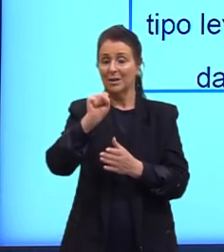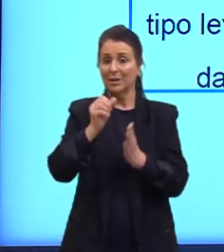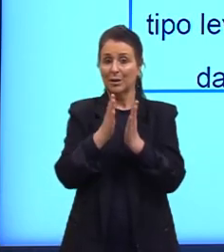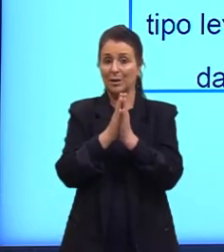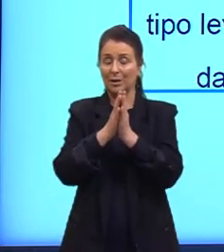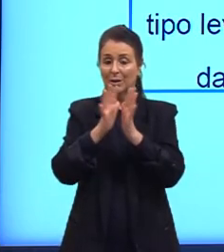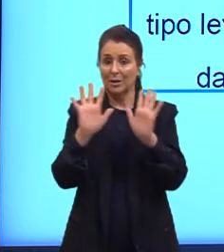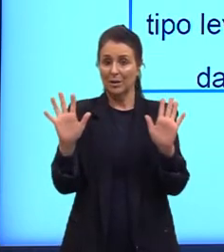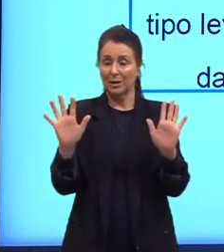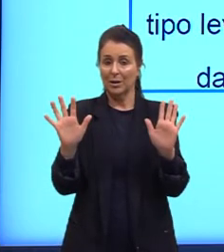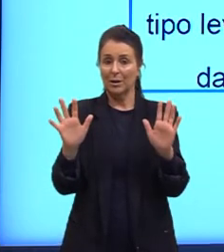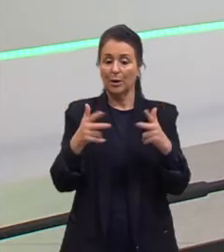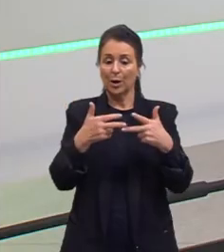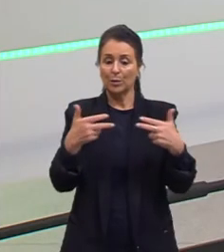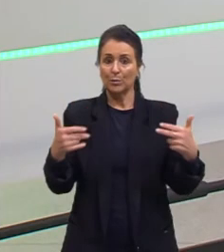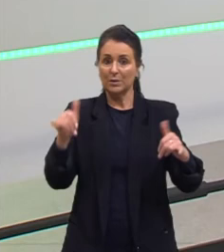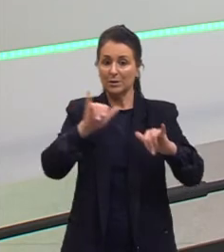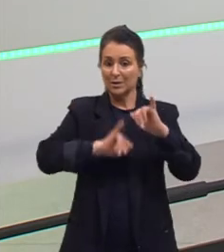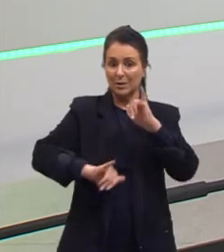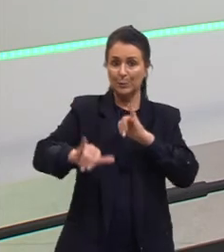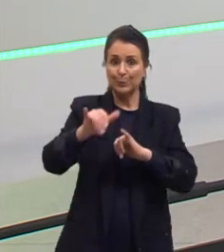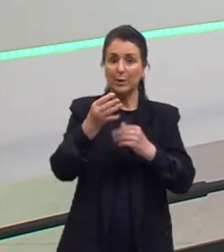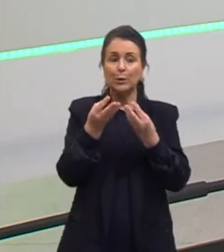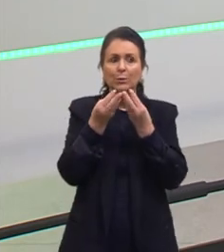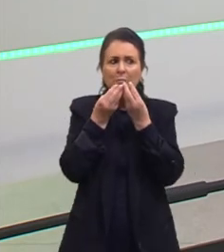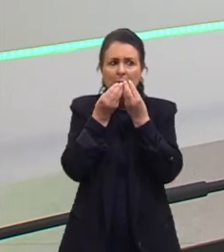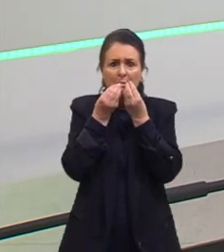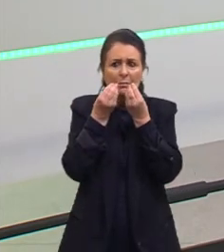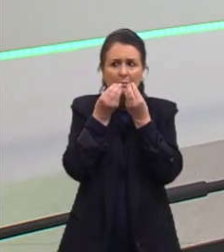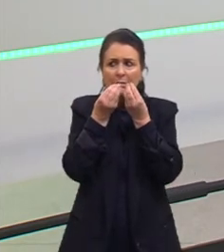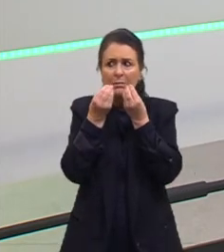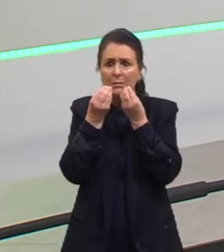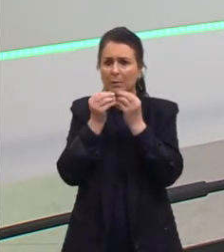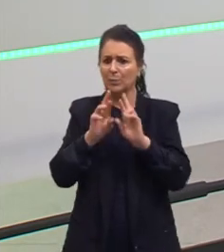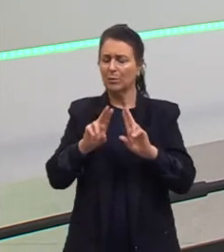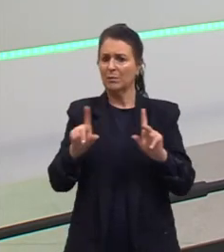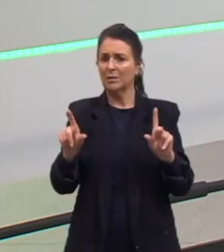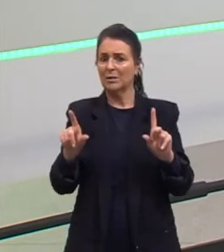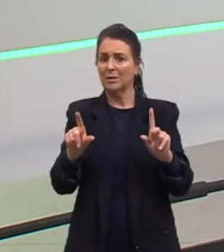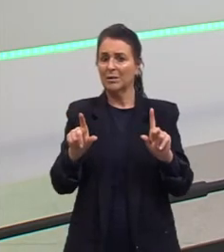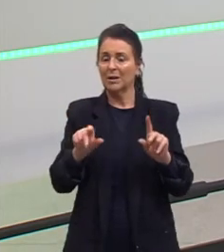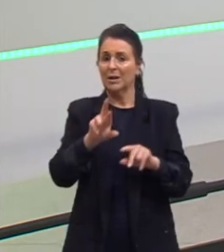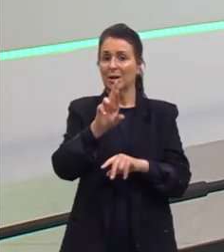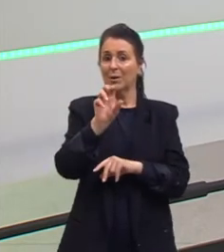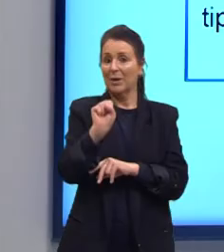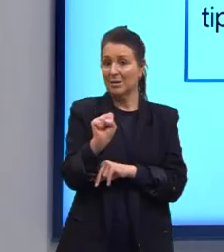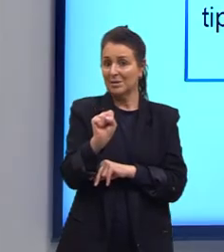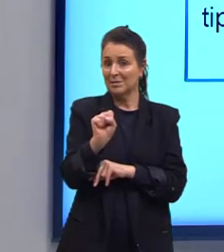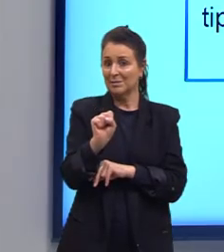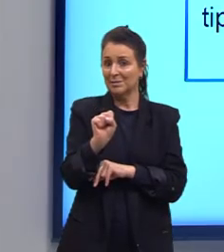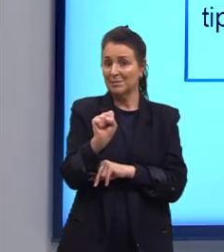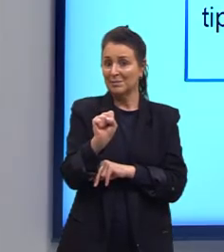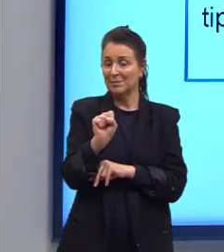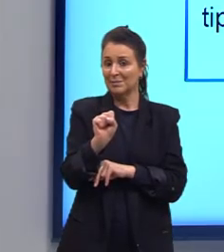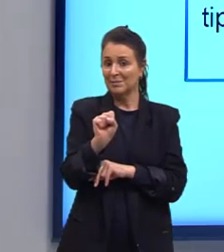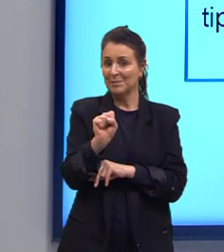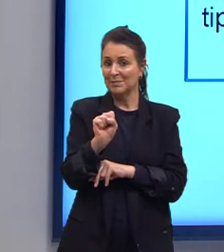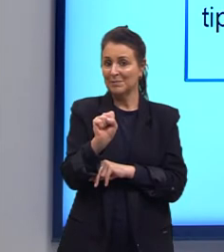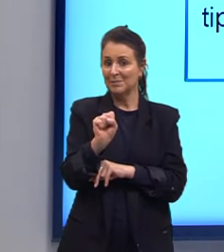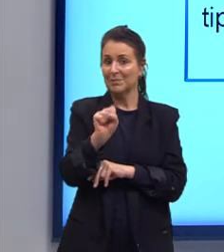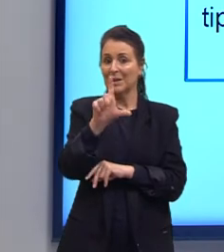substância química responsável pelo sabor e aroma do limão, é o S-limoneno, ou seja, ele é um